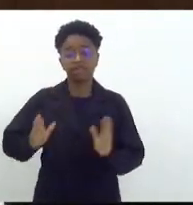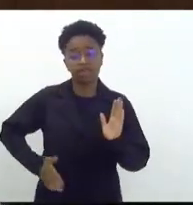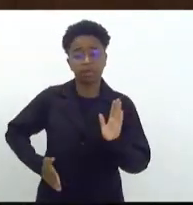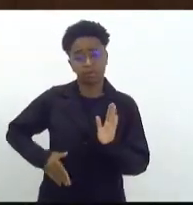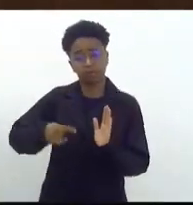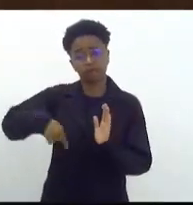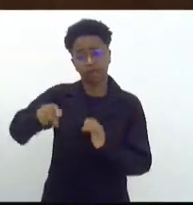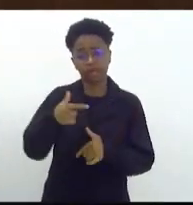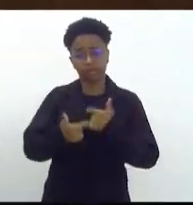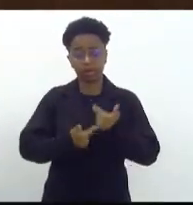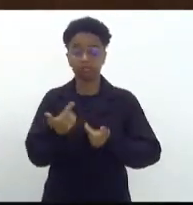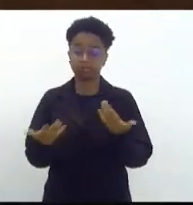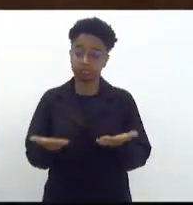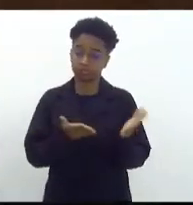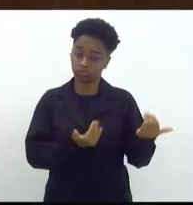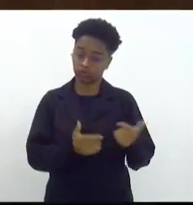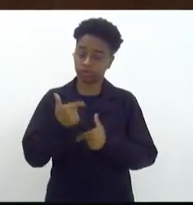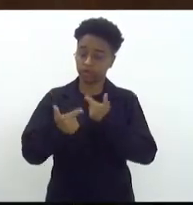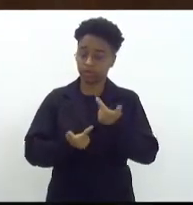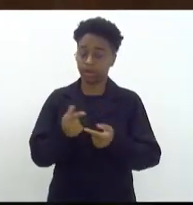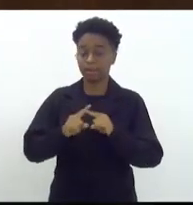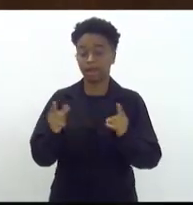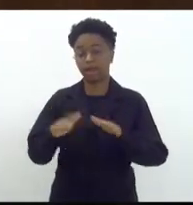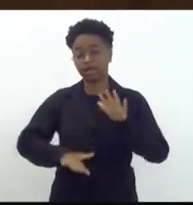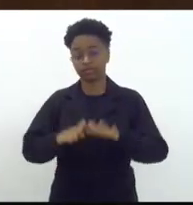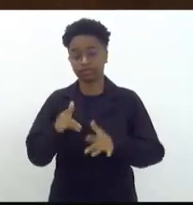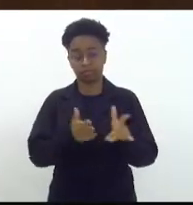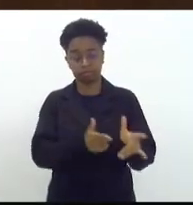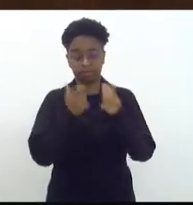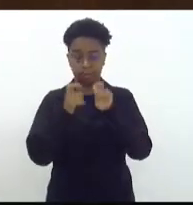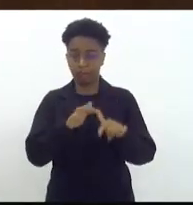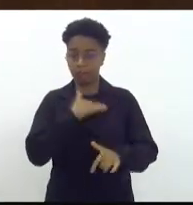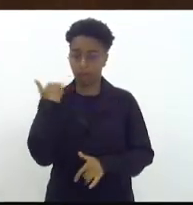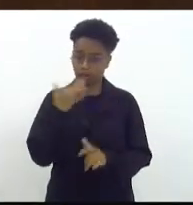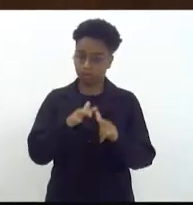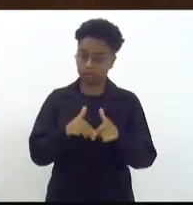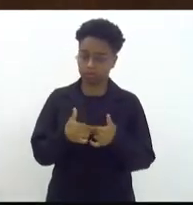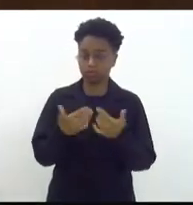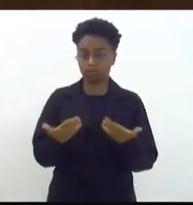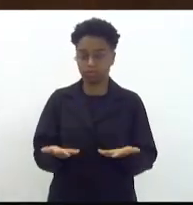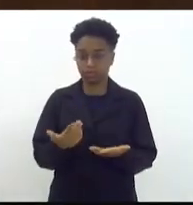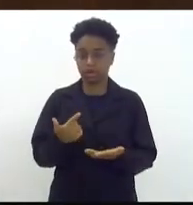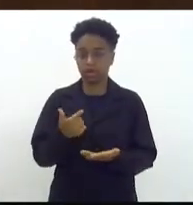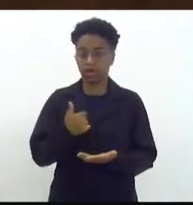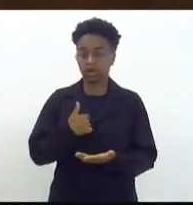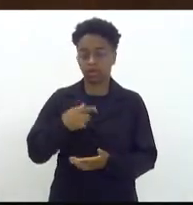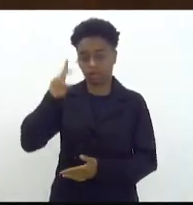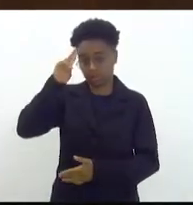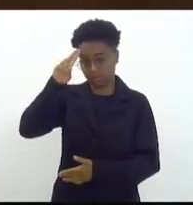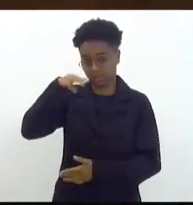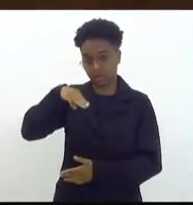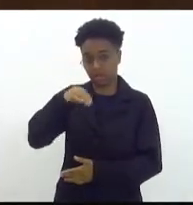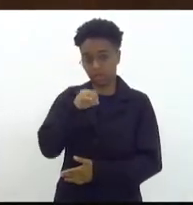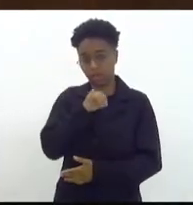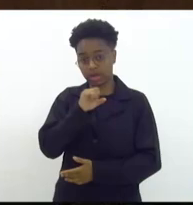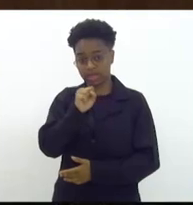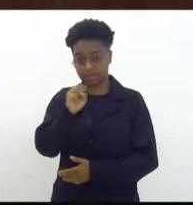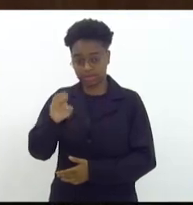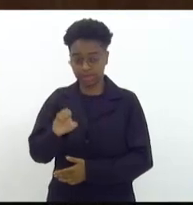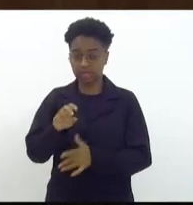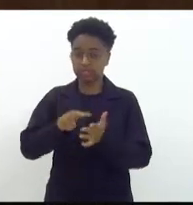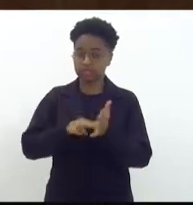trabalha e muitas vezes é executada pelo tal. Então, referenciar aqui a memória de Moísse é